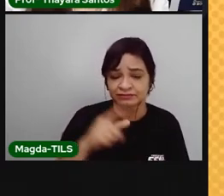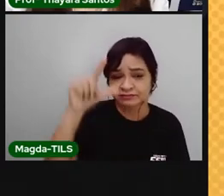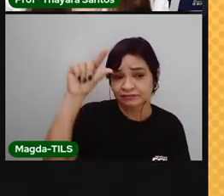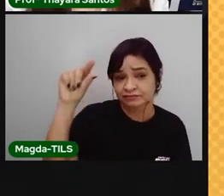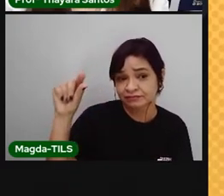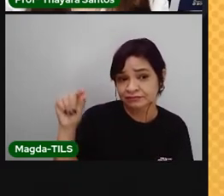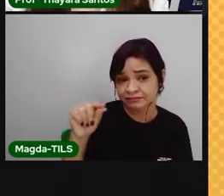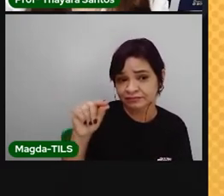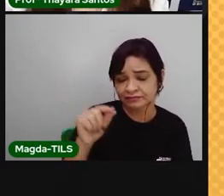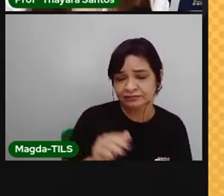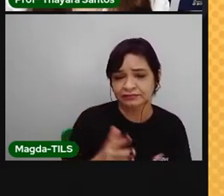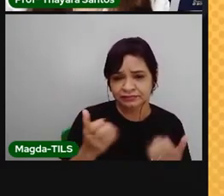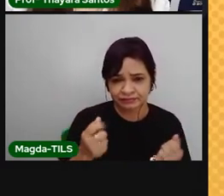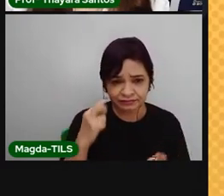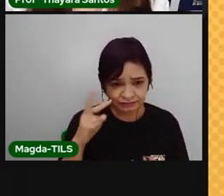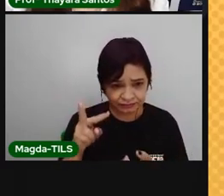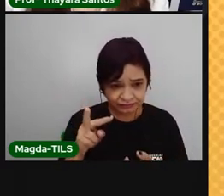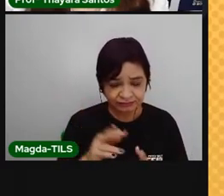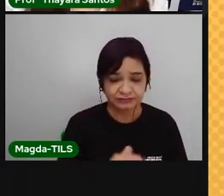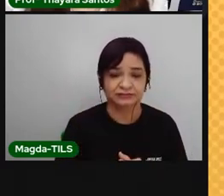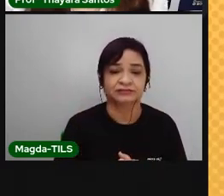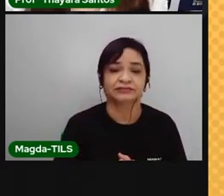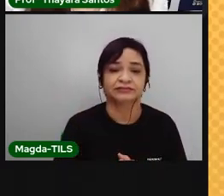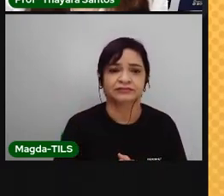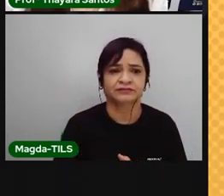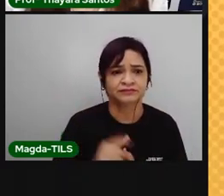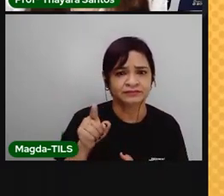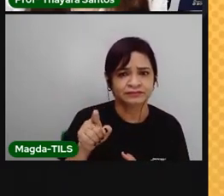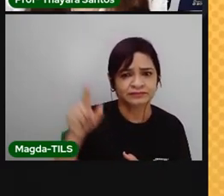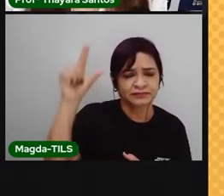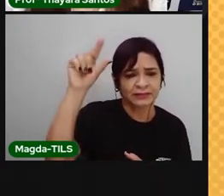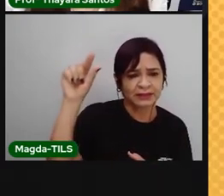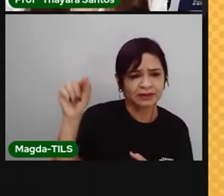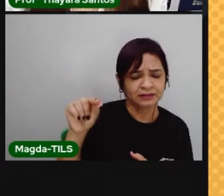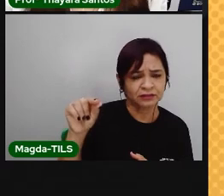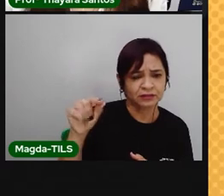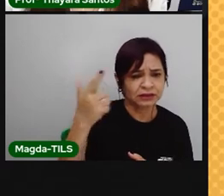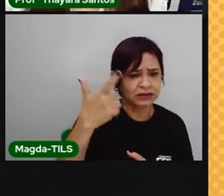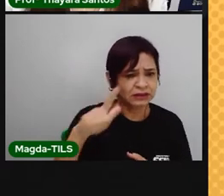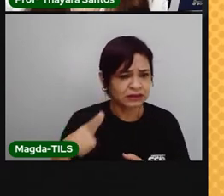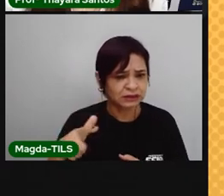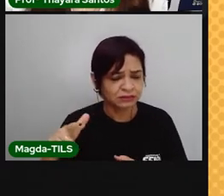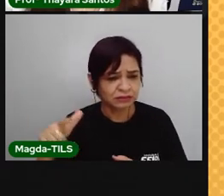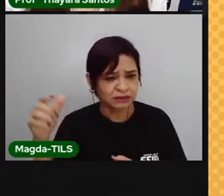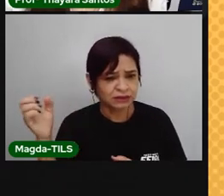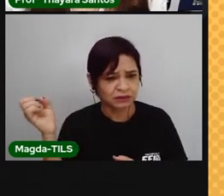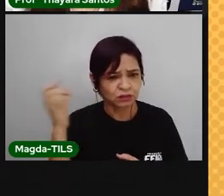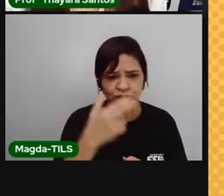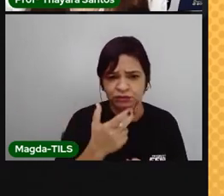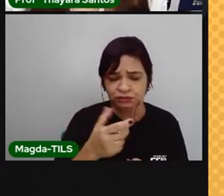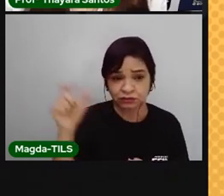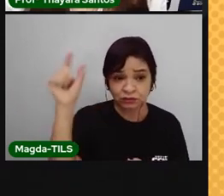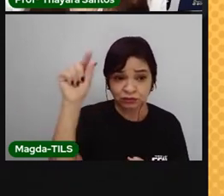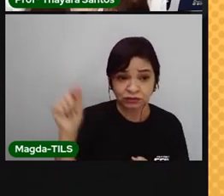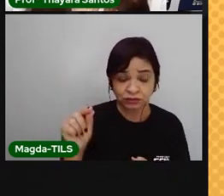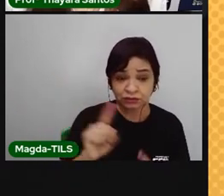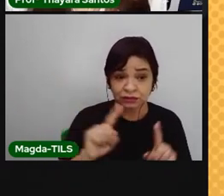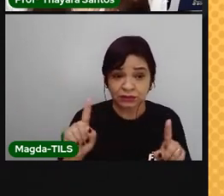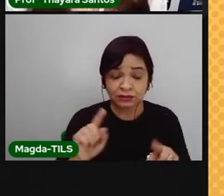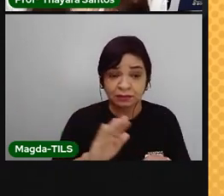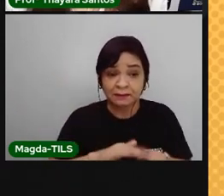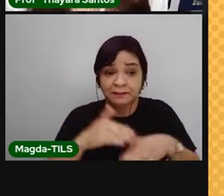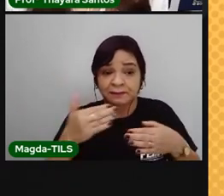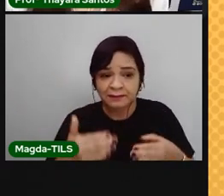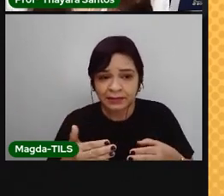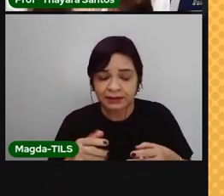Vamos lá! A lua não possui iluminação própria com o Sol. Ela, na verdade, reflete